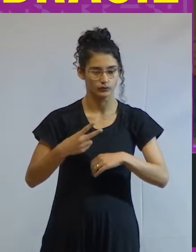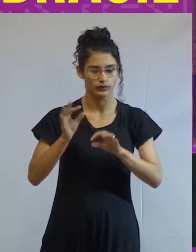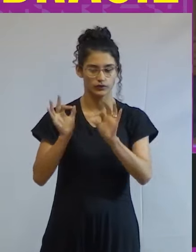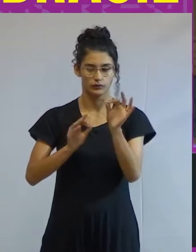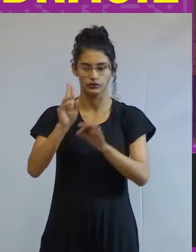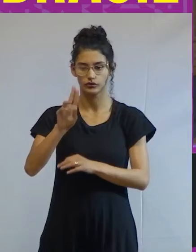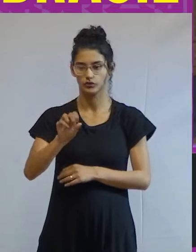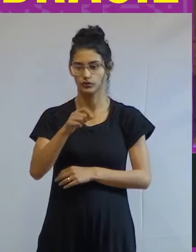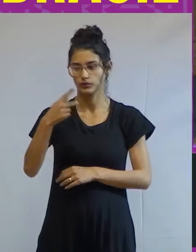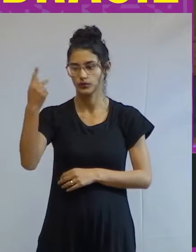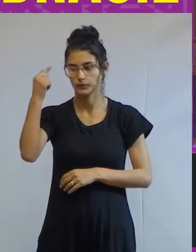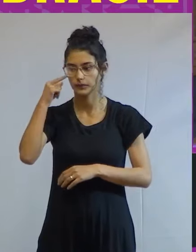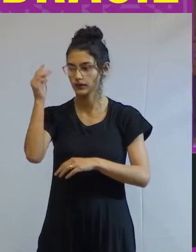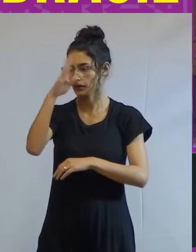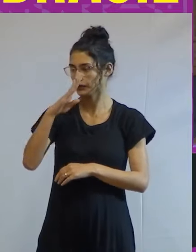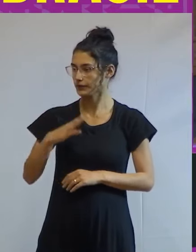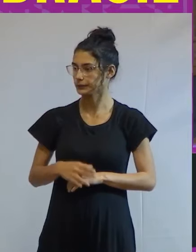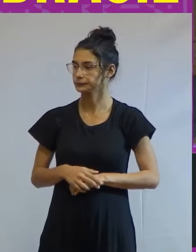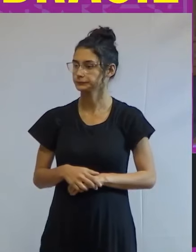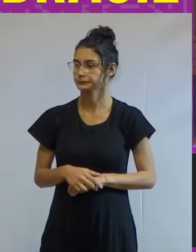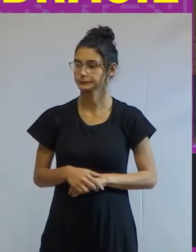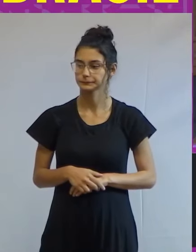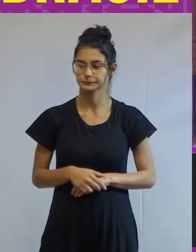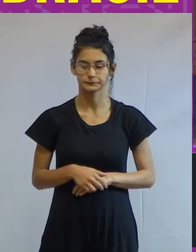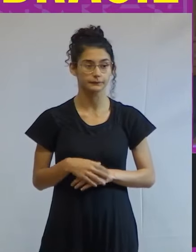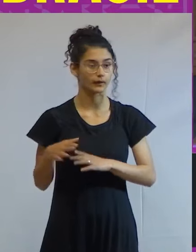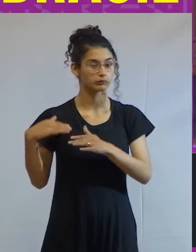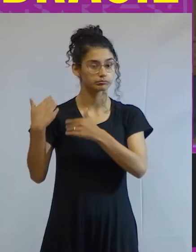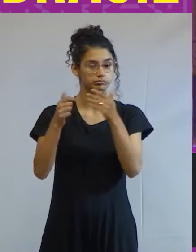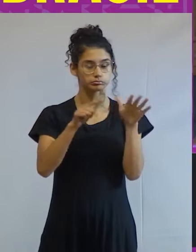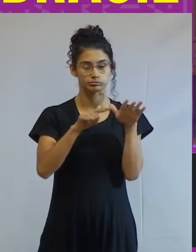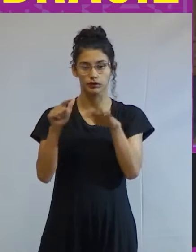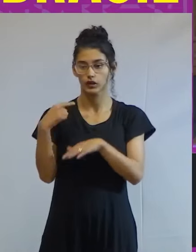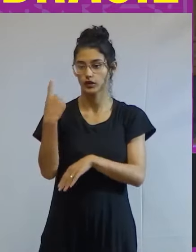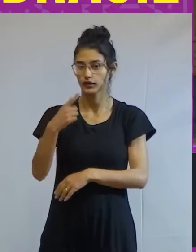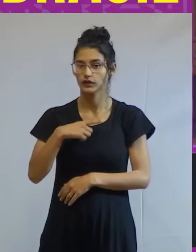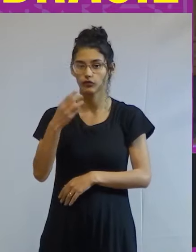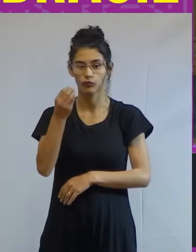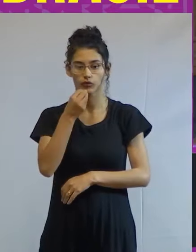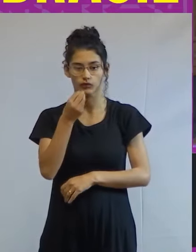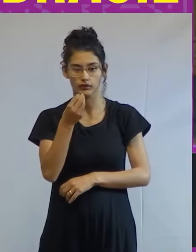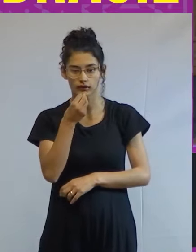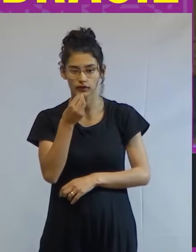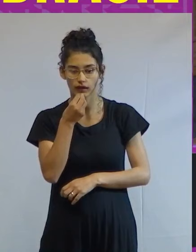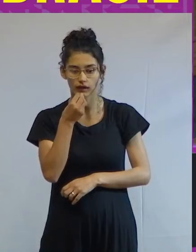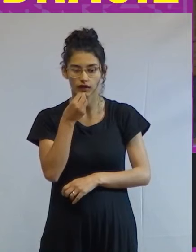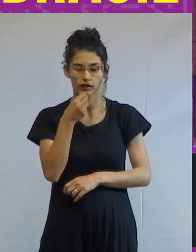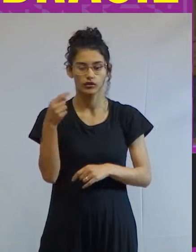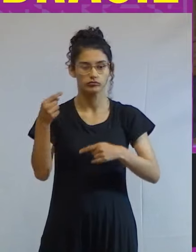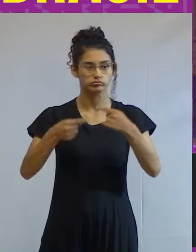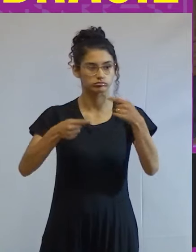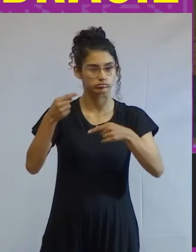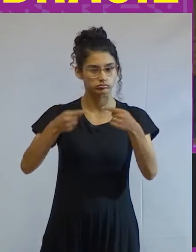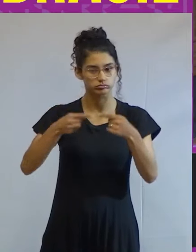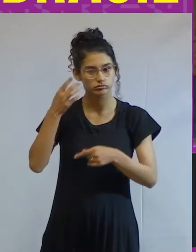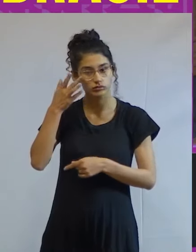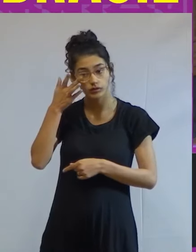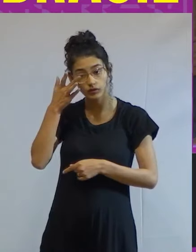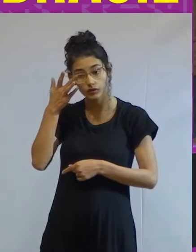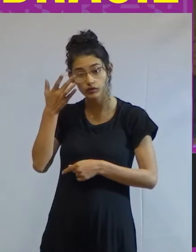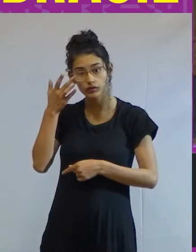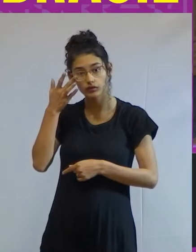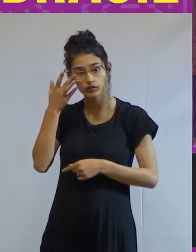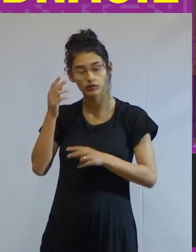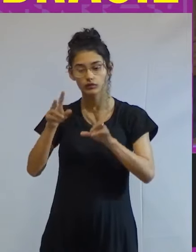USP Pensa Brasil. Ao longo da semana, então, a gente teve a oportunidade de discutir o tema,